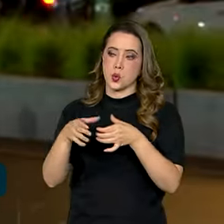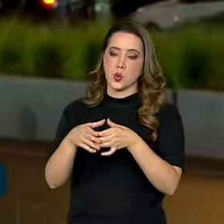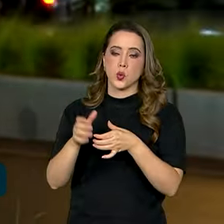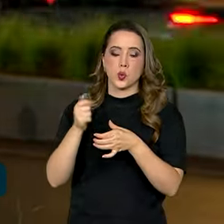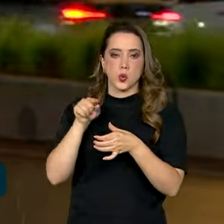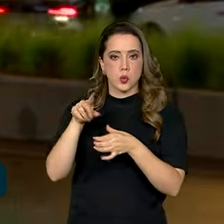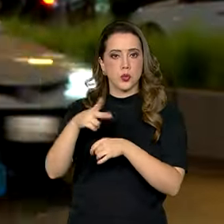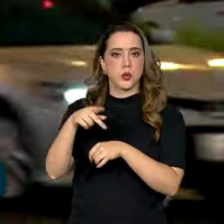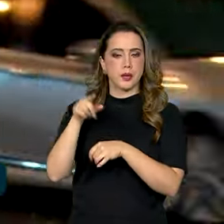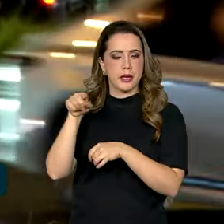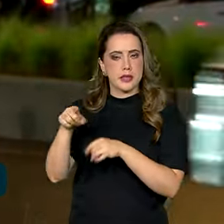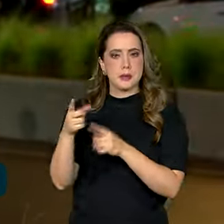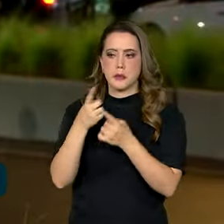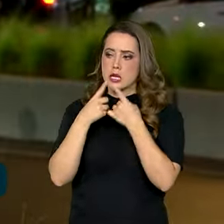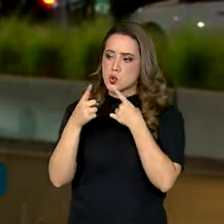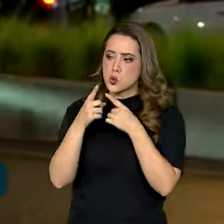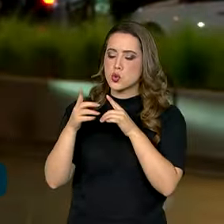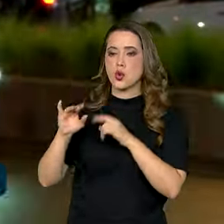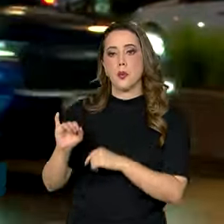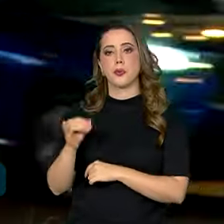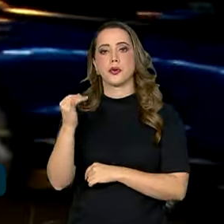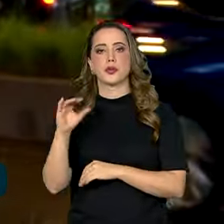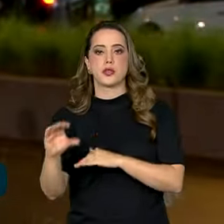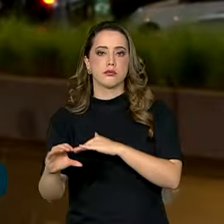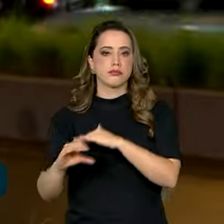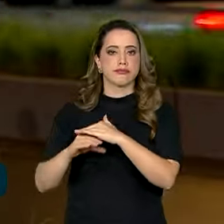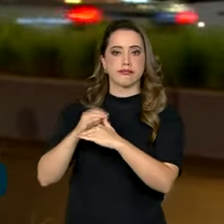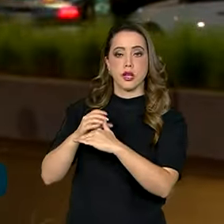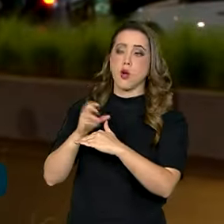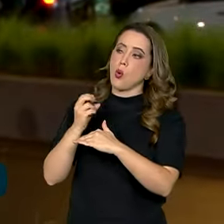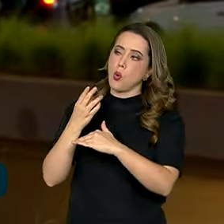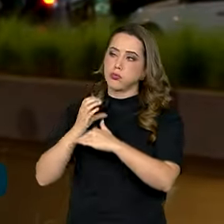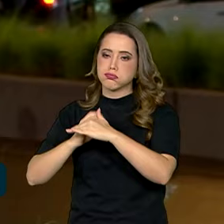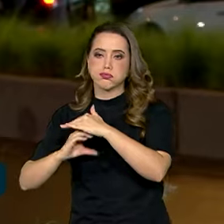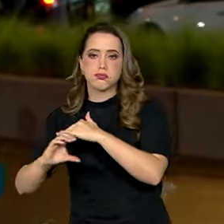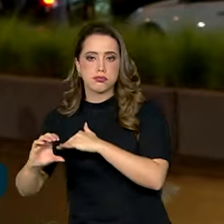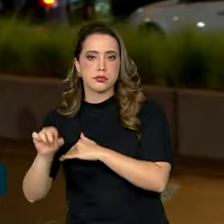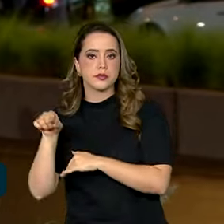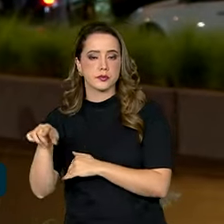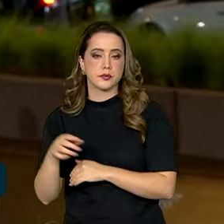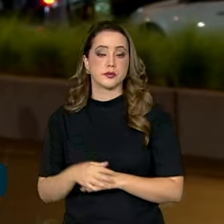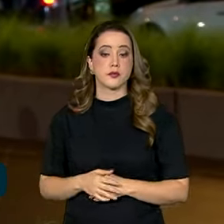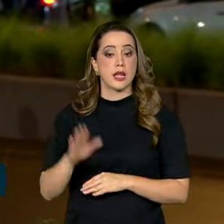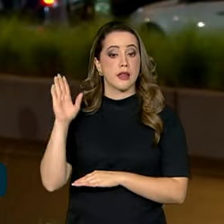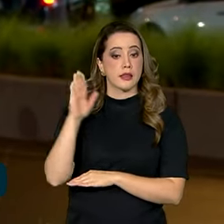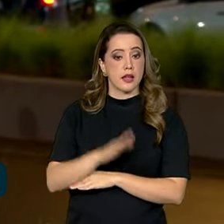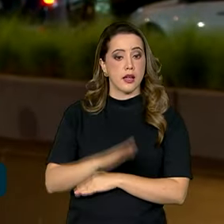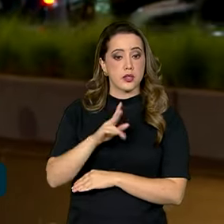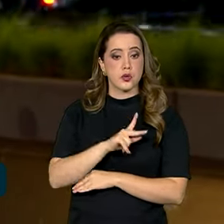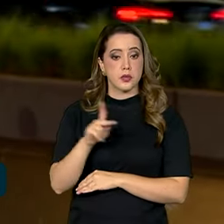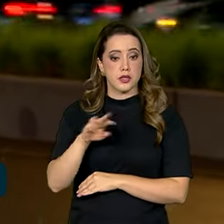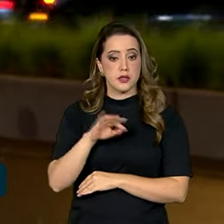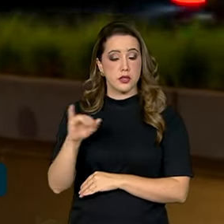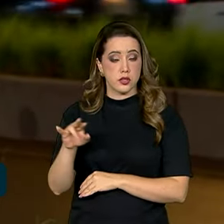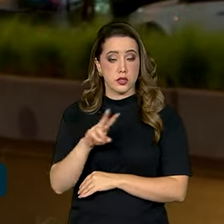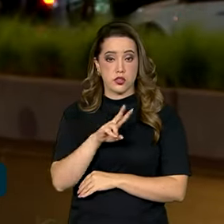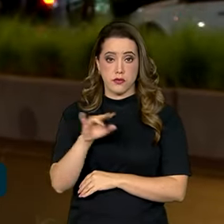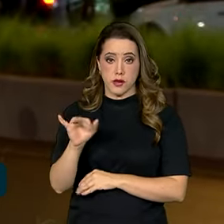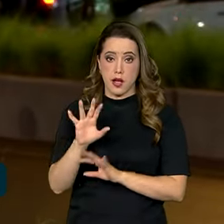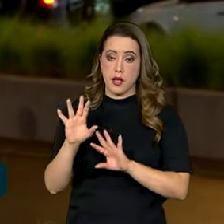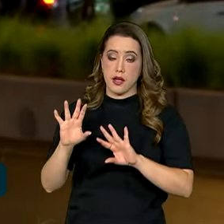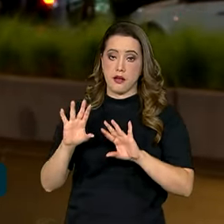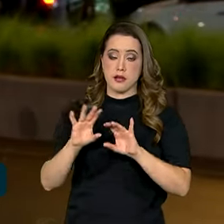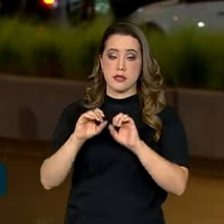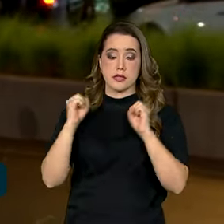para discutir investimentos e oportunidades entre os dois países. À tarde, o presidente fará a abertura de um seminário da